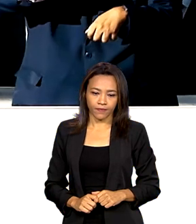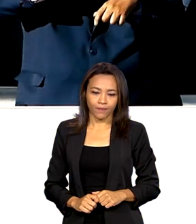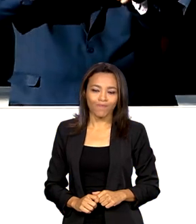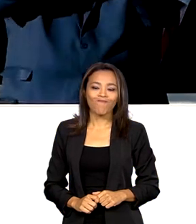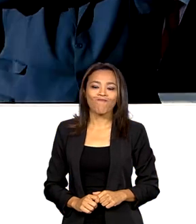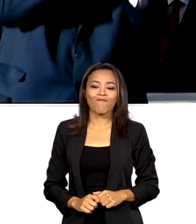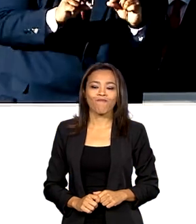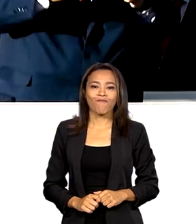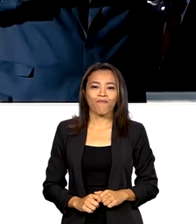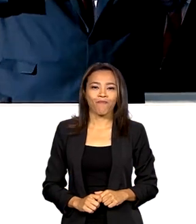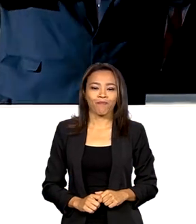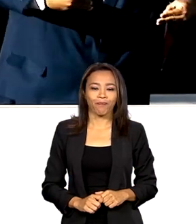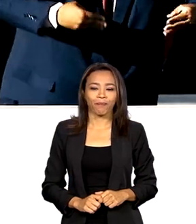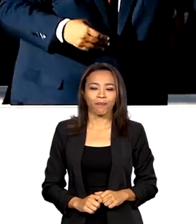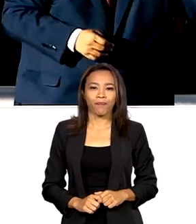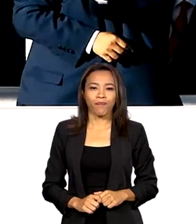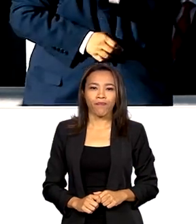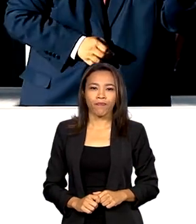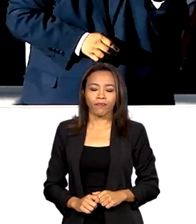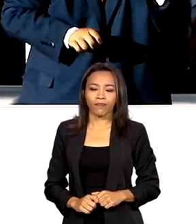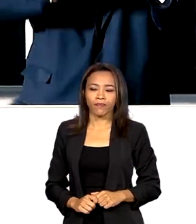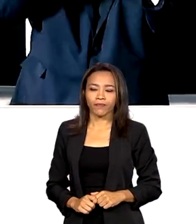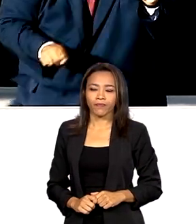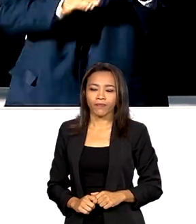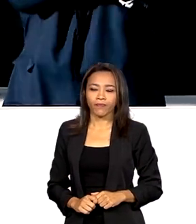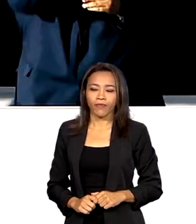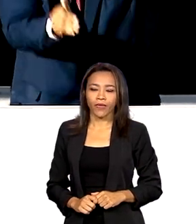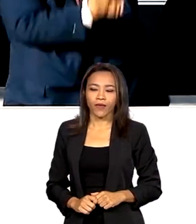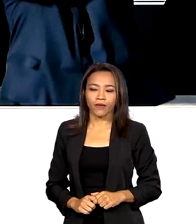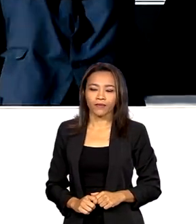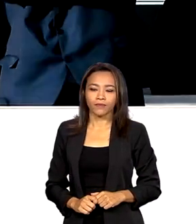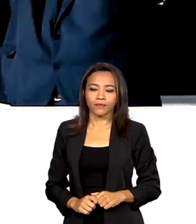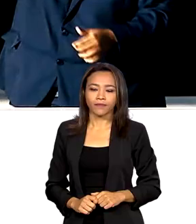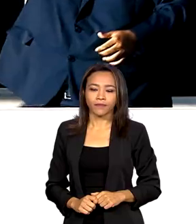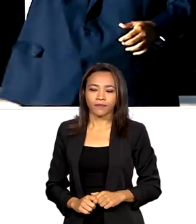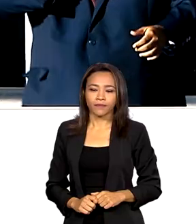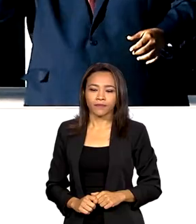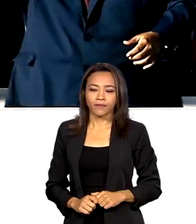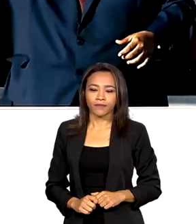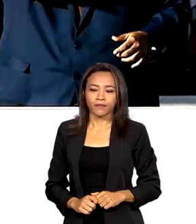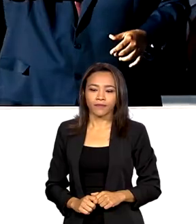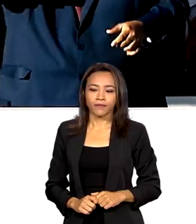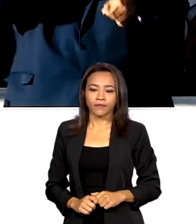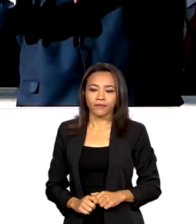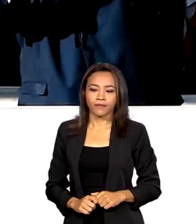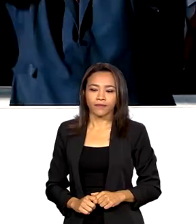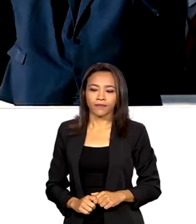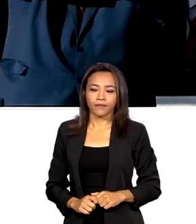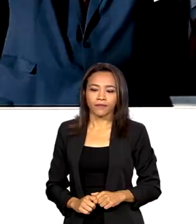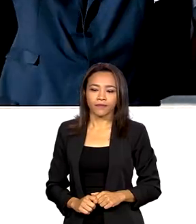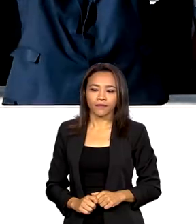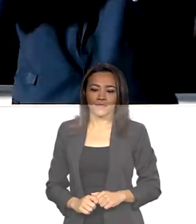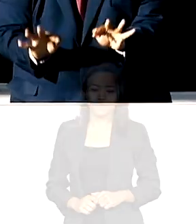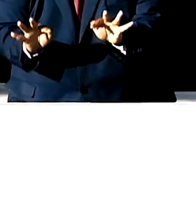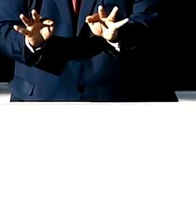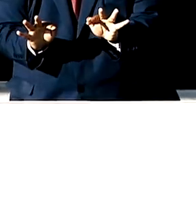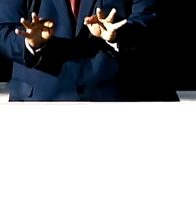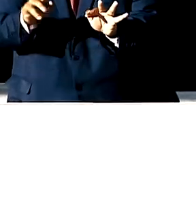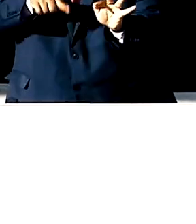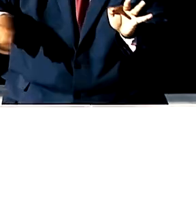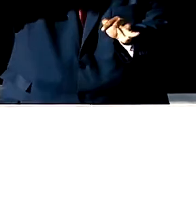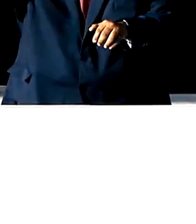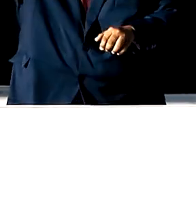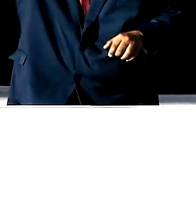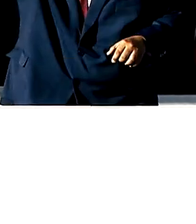Agora é hora de o Brasil olhar para a frente e voltar a sorrir. Vamos virar esta página e escrever